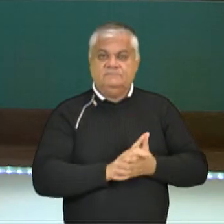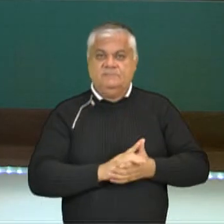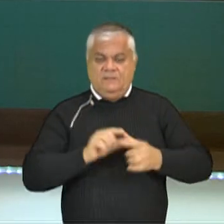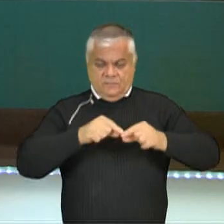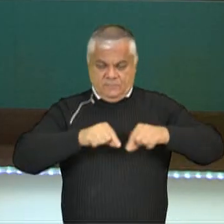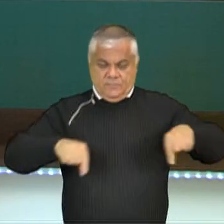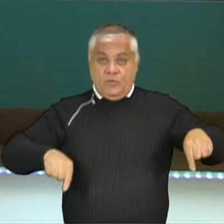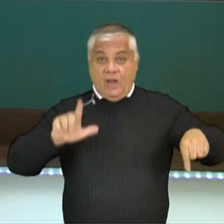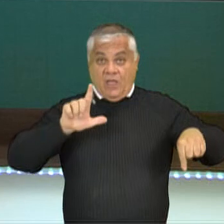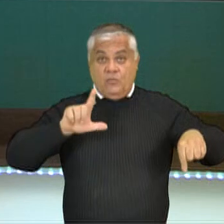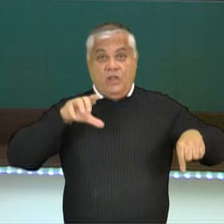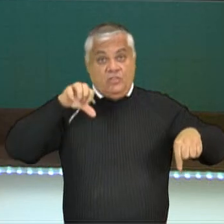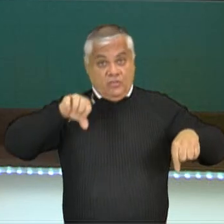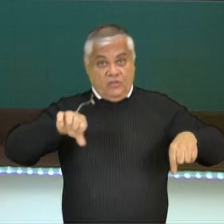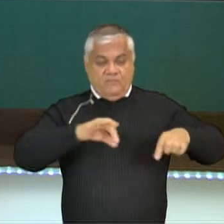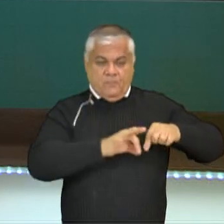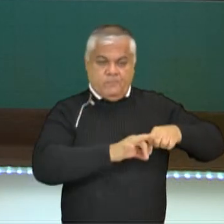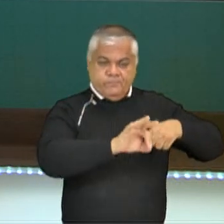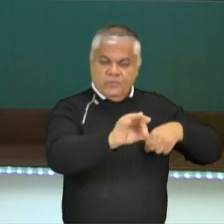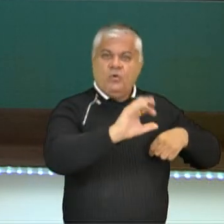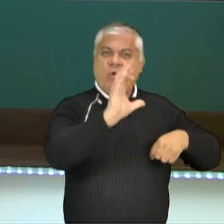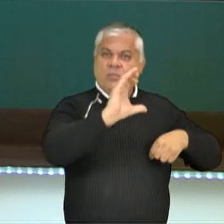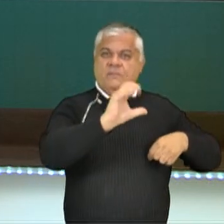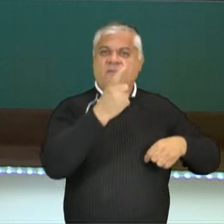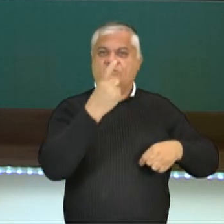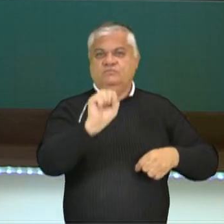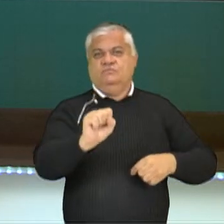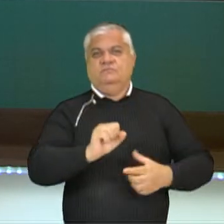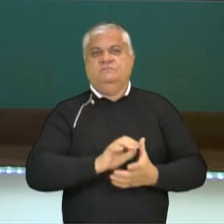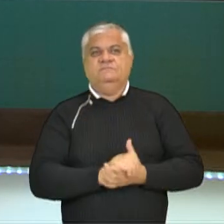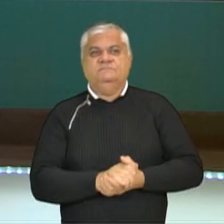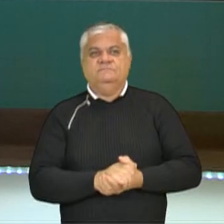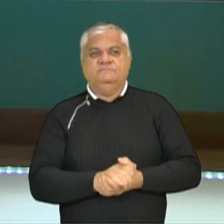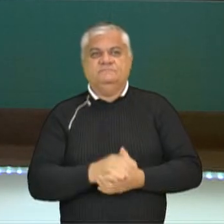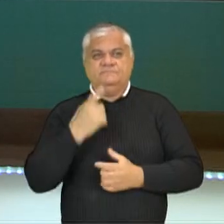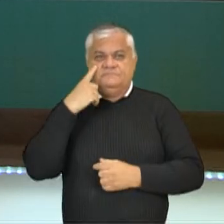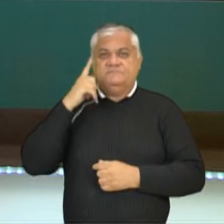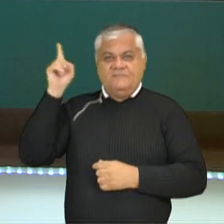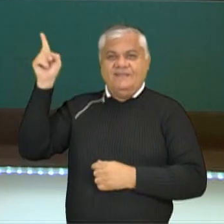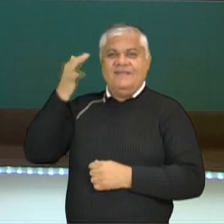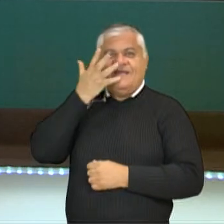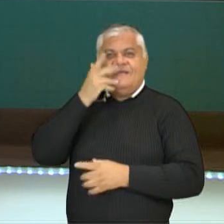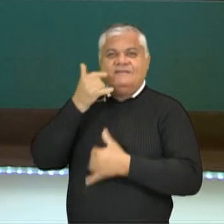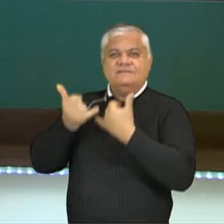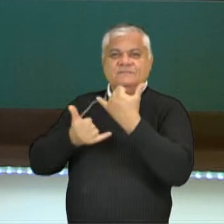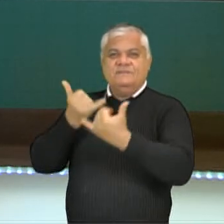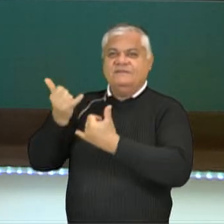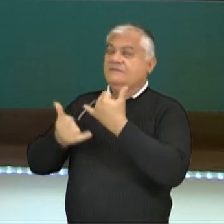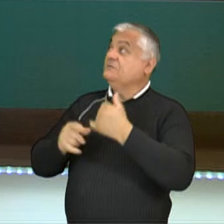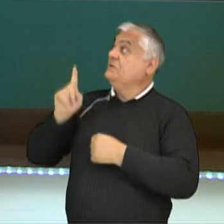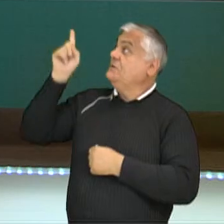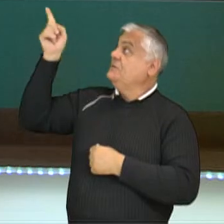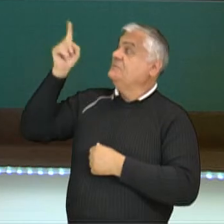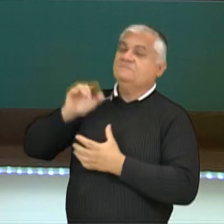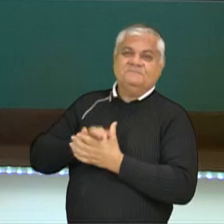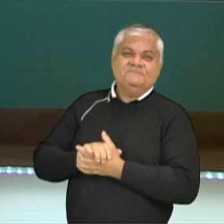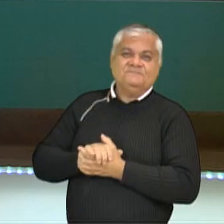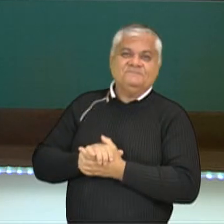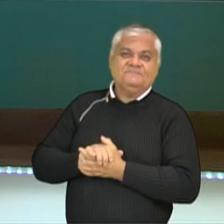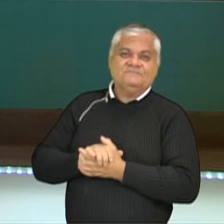9 de largura por 18 de comprimento. Aqui na imagem também as crianças brincando ali, jogando o golbol.